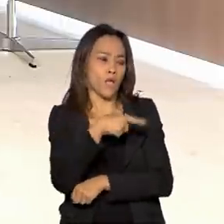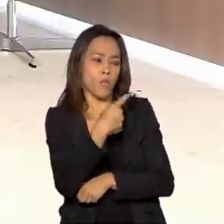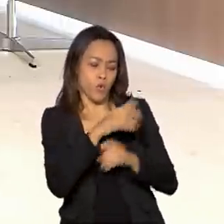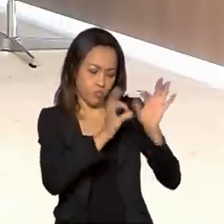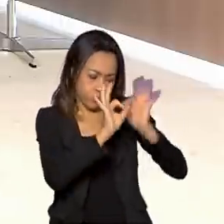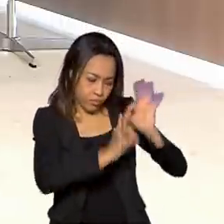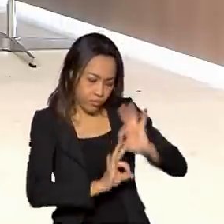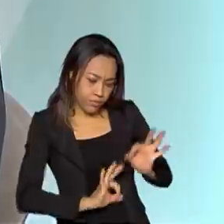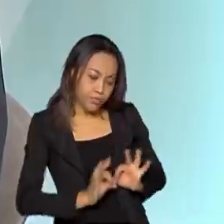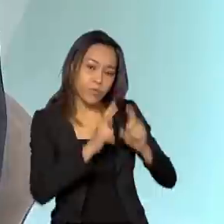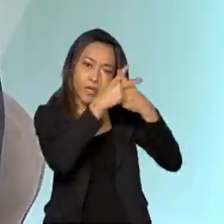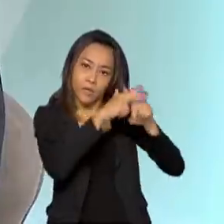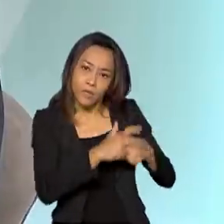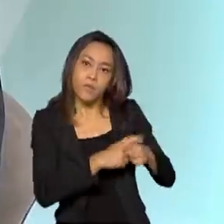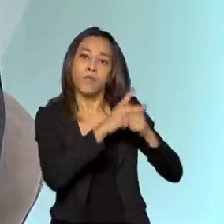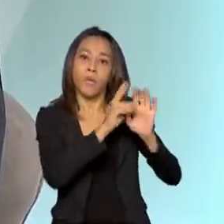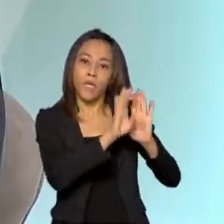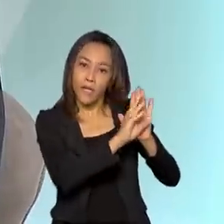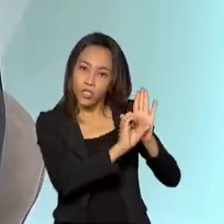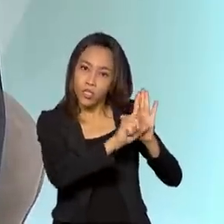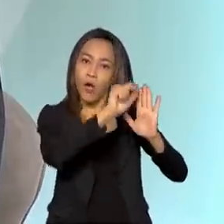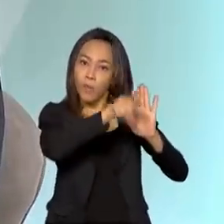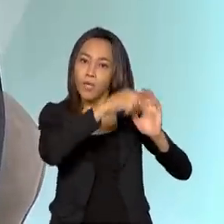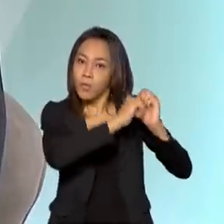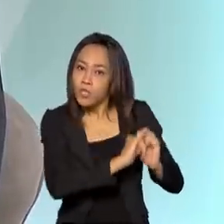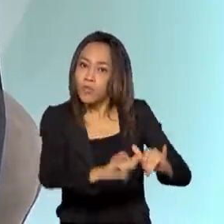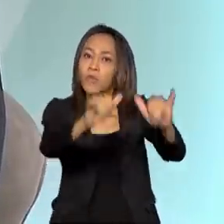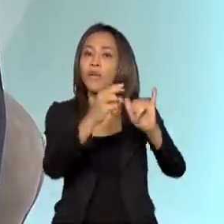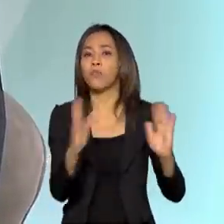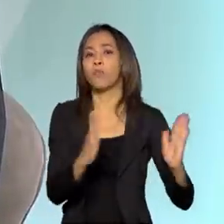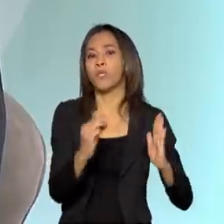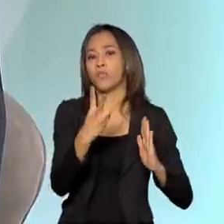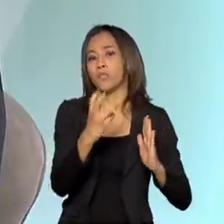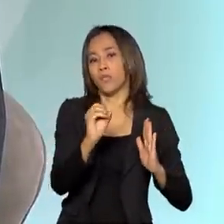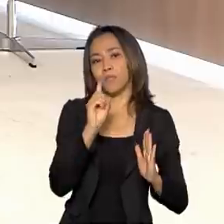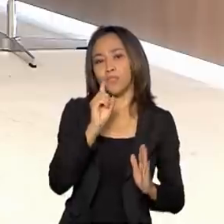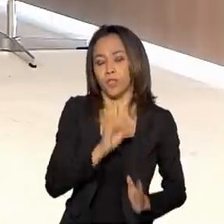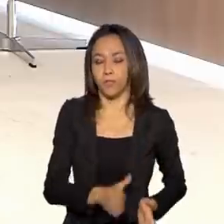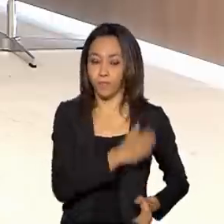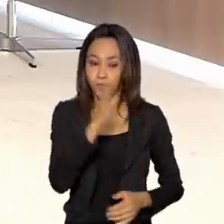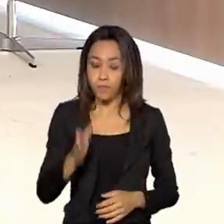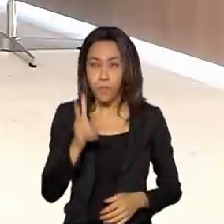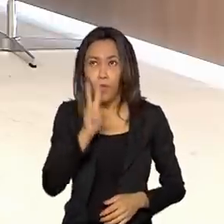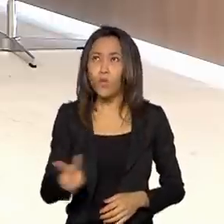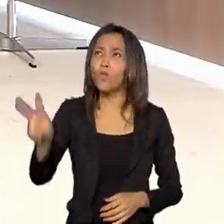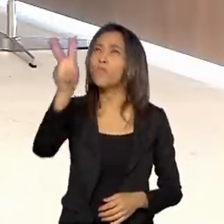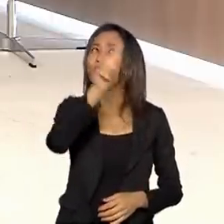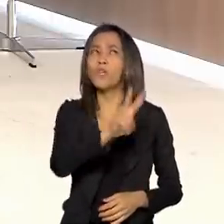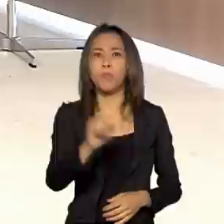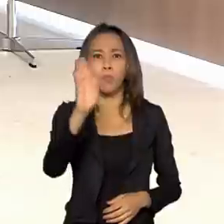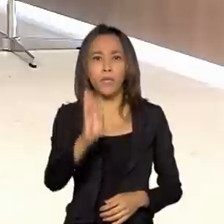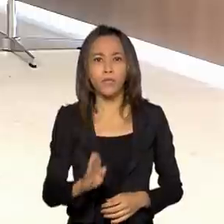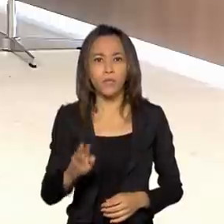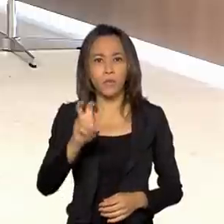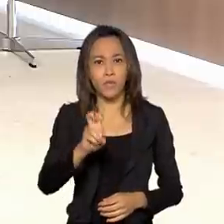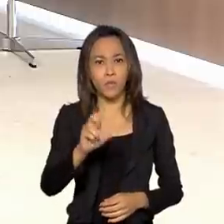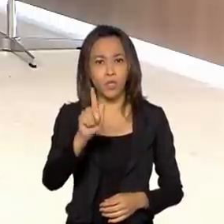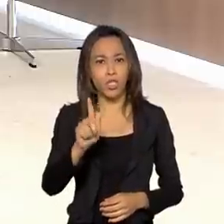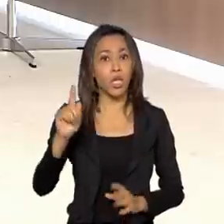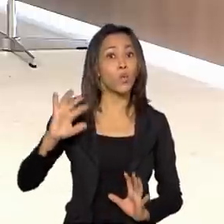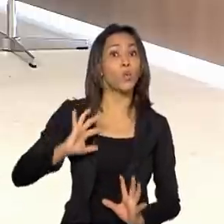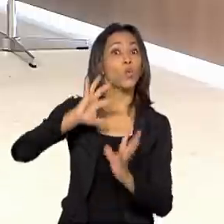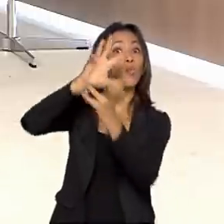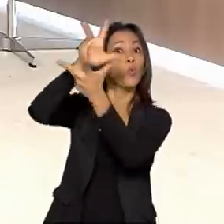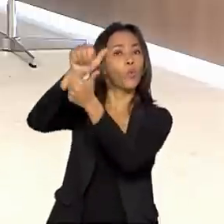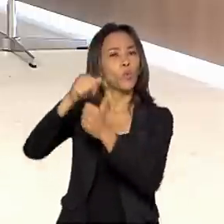do edital e a realização do certame, um espaço temporal de 30 dias. Quando a gente olha para o Brasil e a corrida para o 5G no mundo, a gente está em que